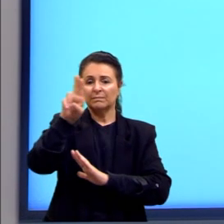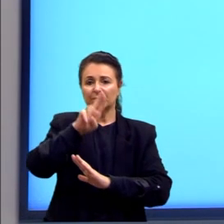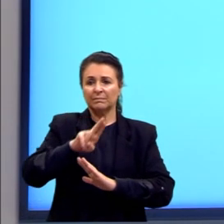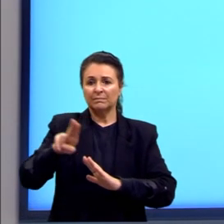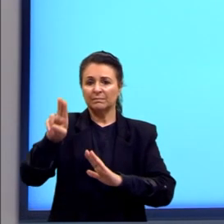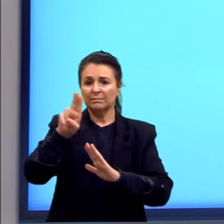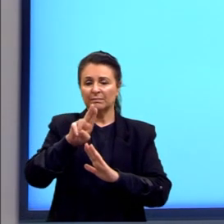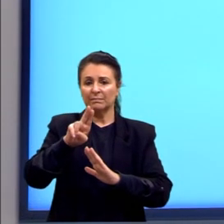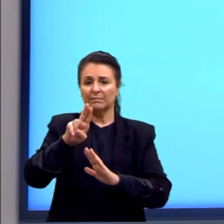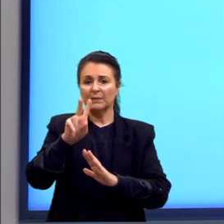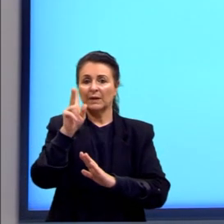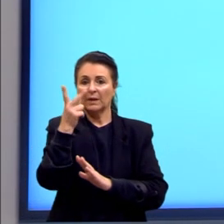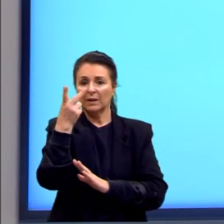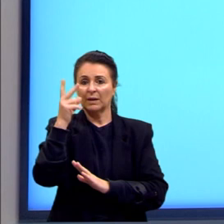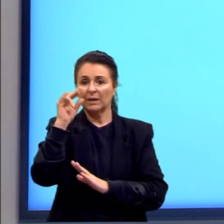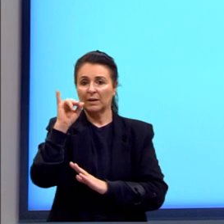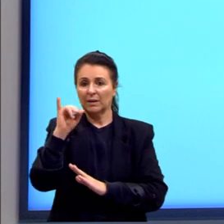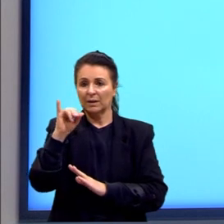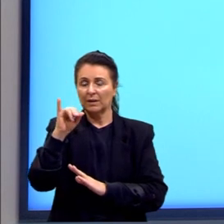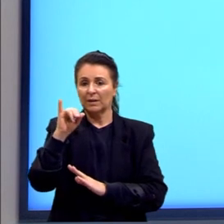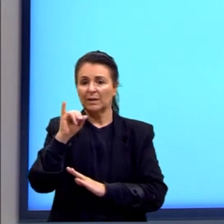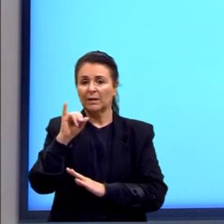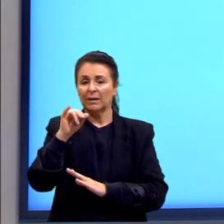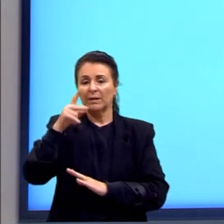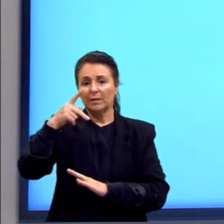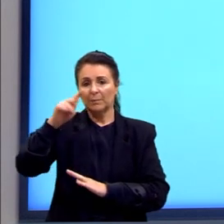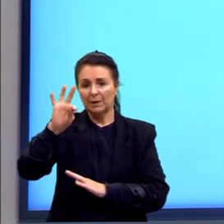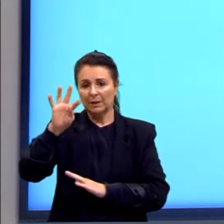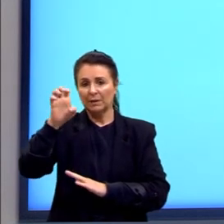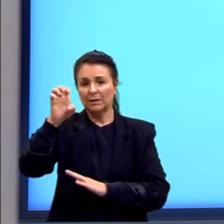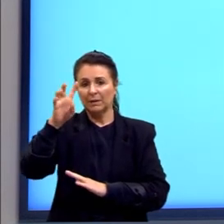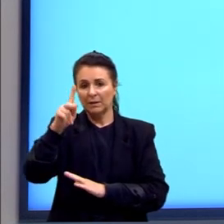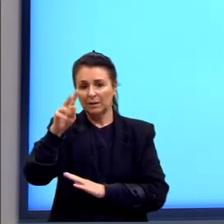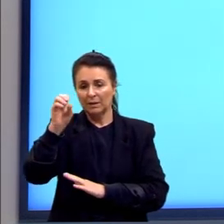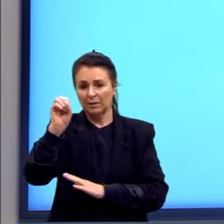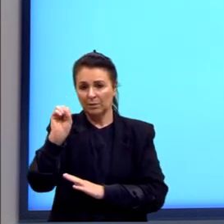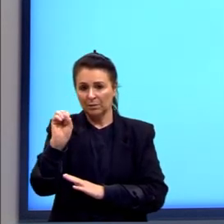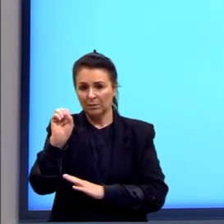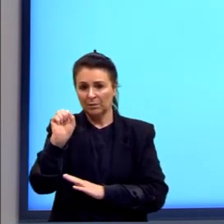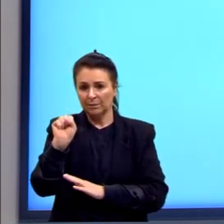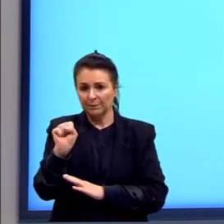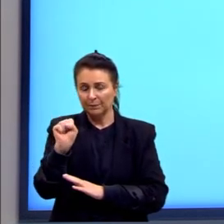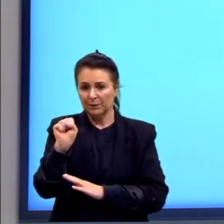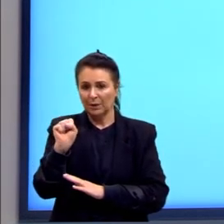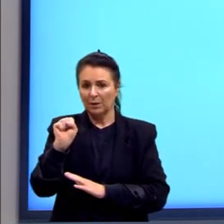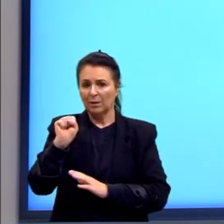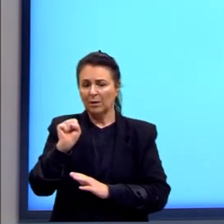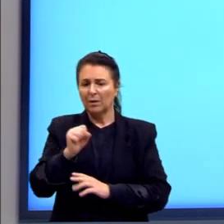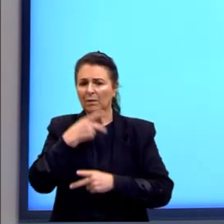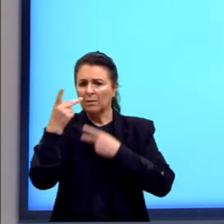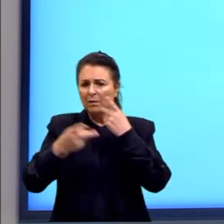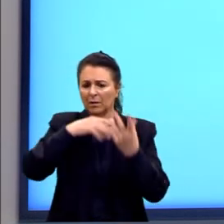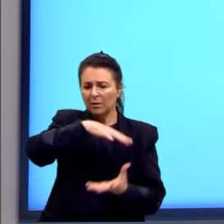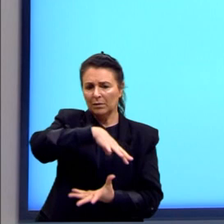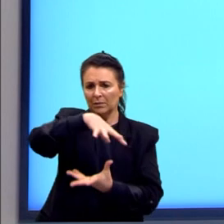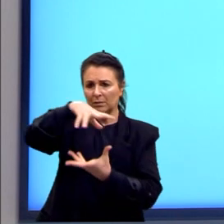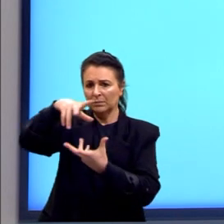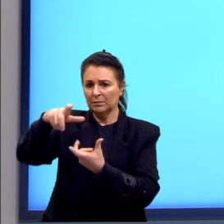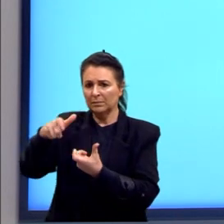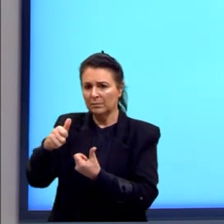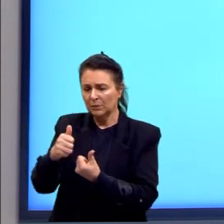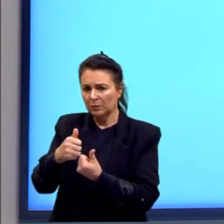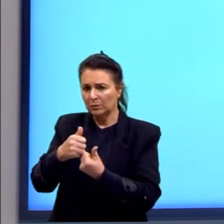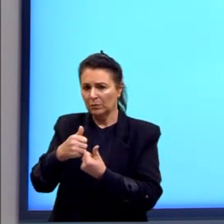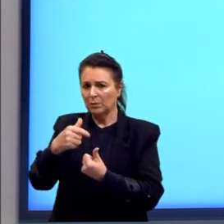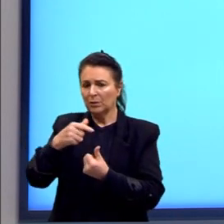epítetos. Menções culturais de mundo. que é quando a gente traz no texto